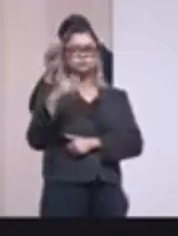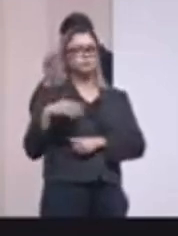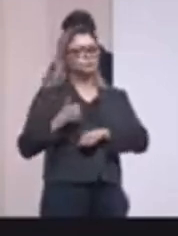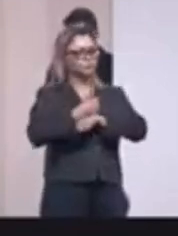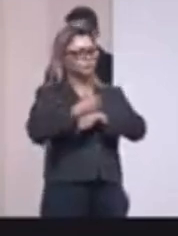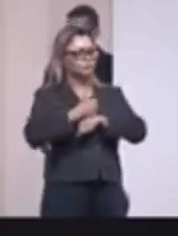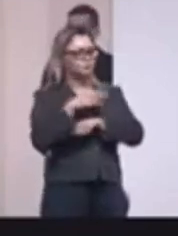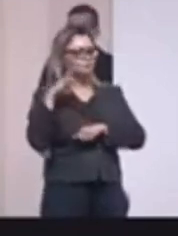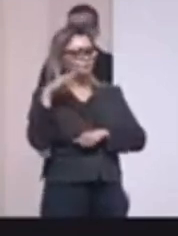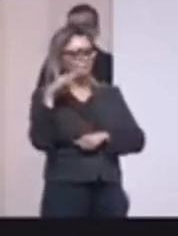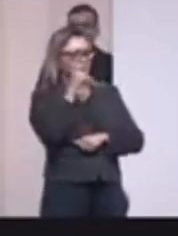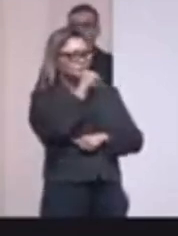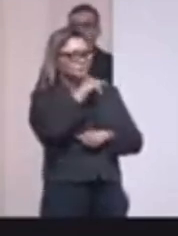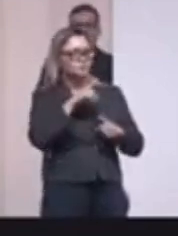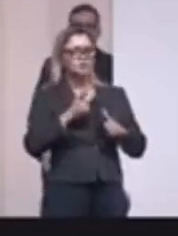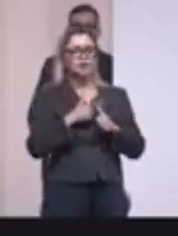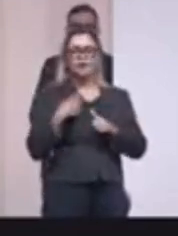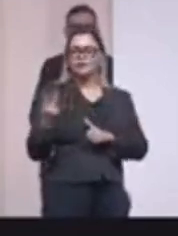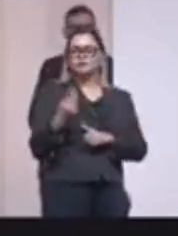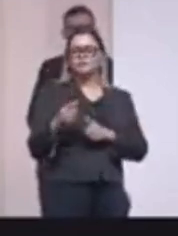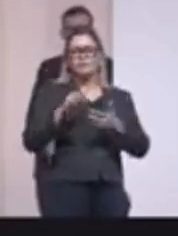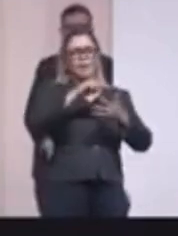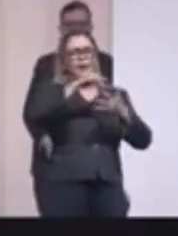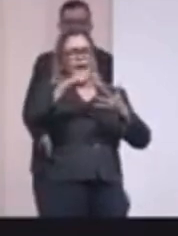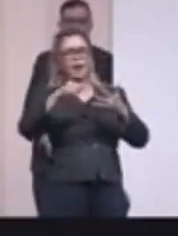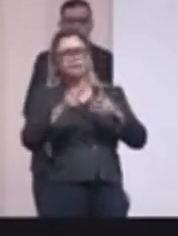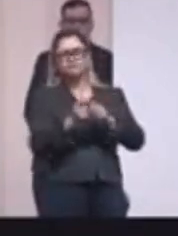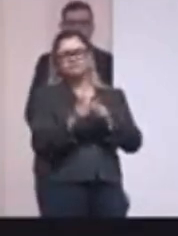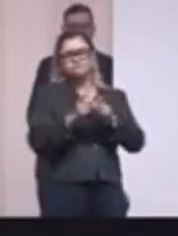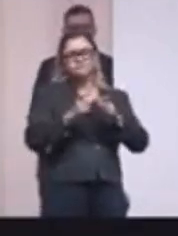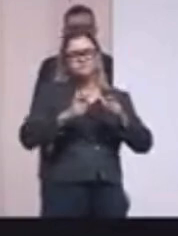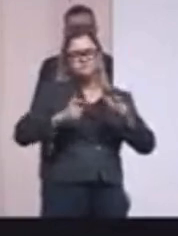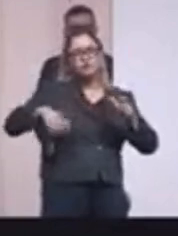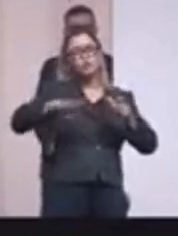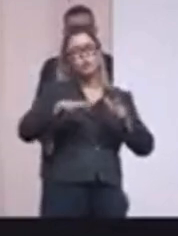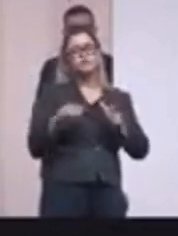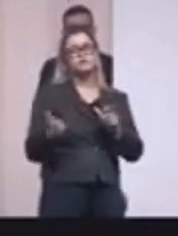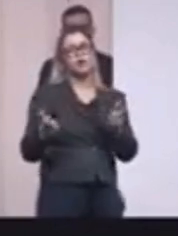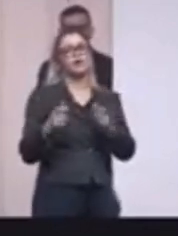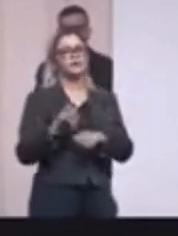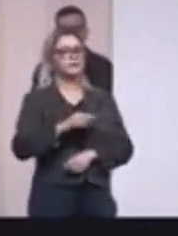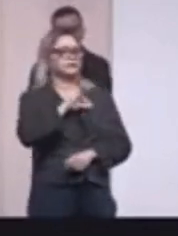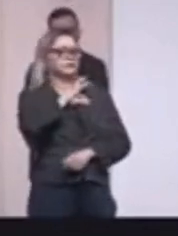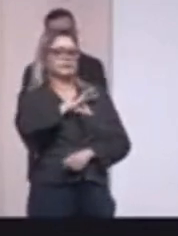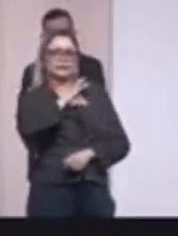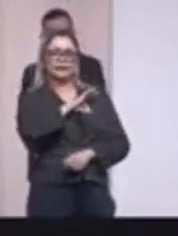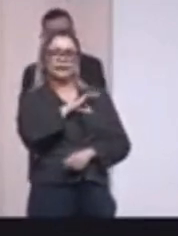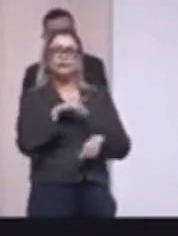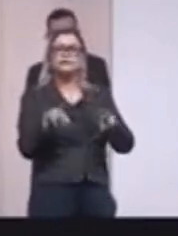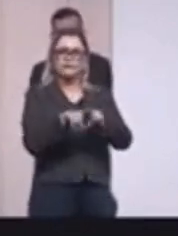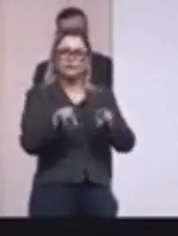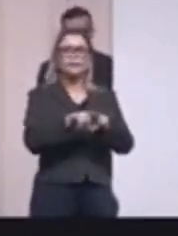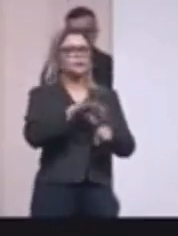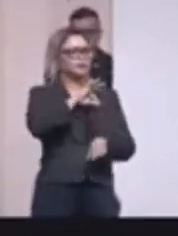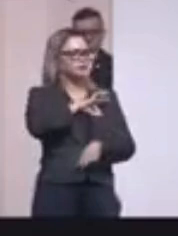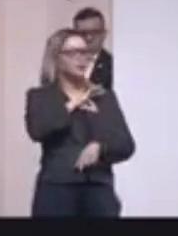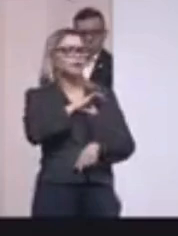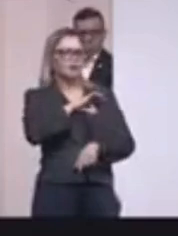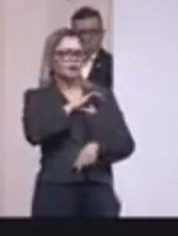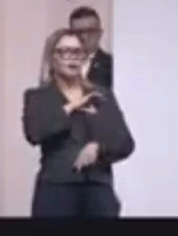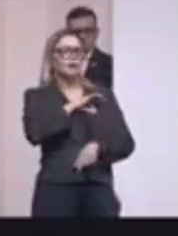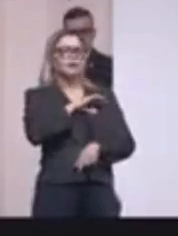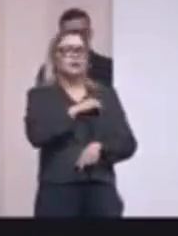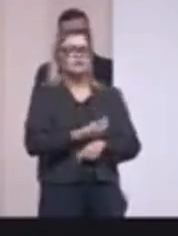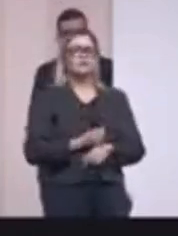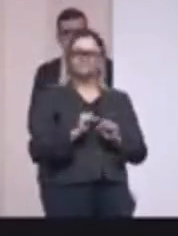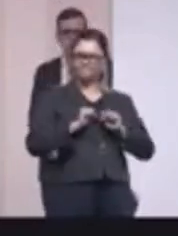profissionais. essa valorização envolve várias dimensões. Não é só a questão salário, é também a questão salário. Por isso,